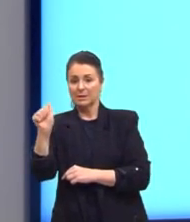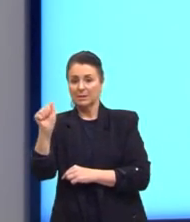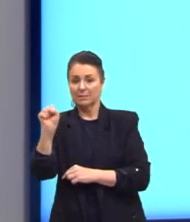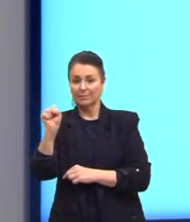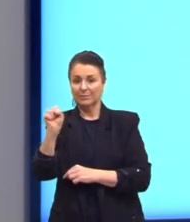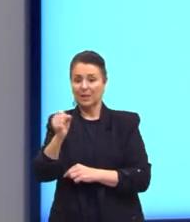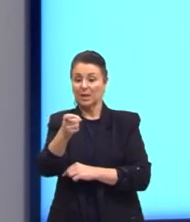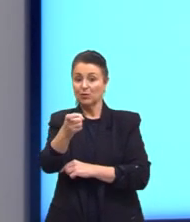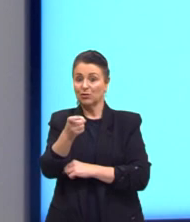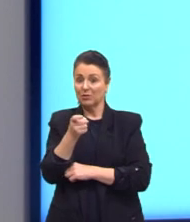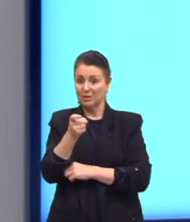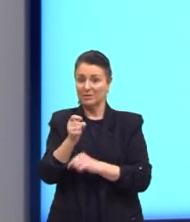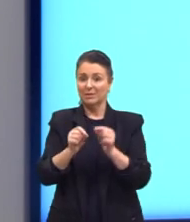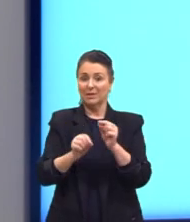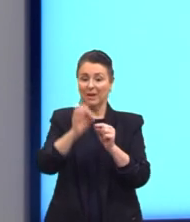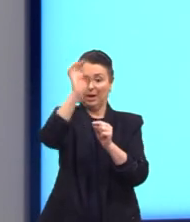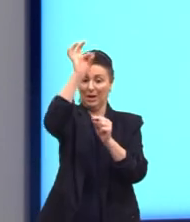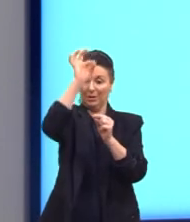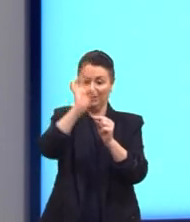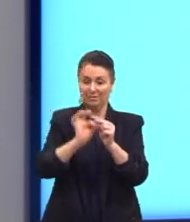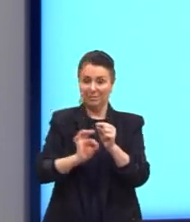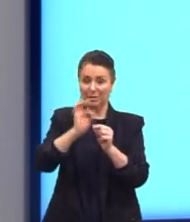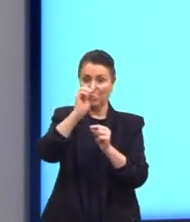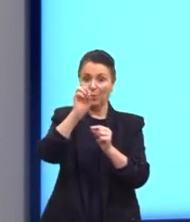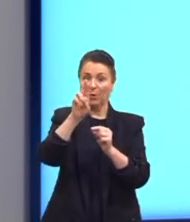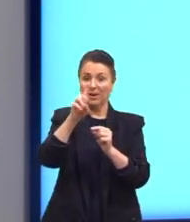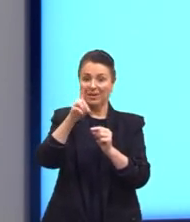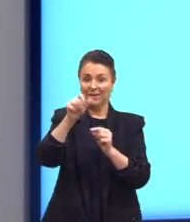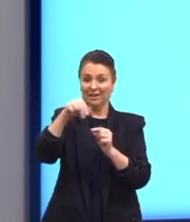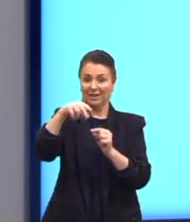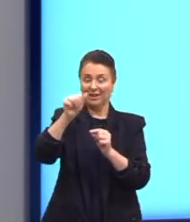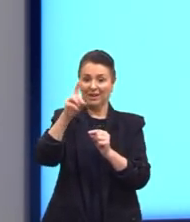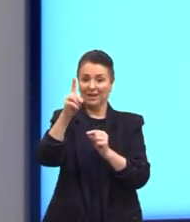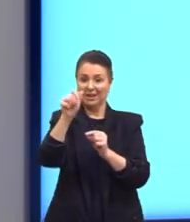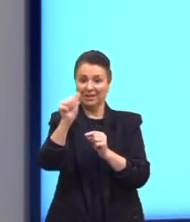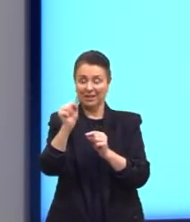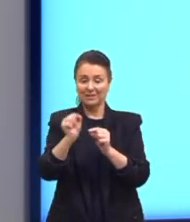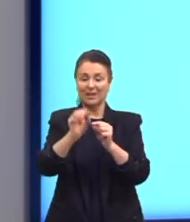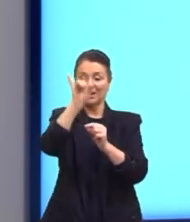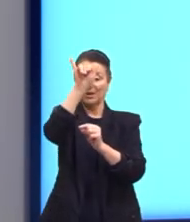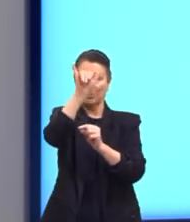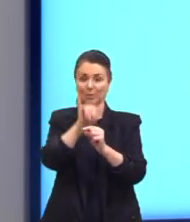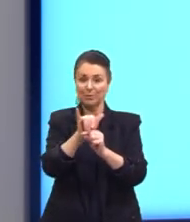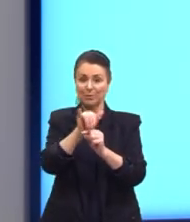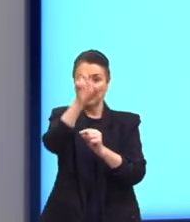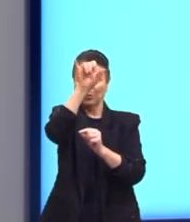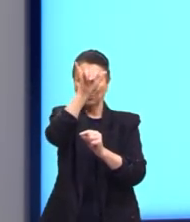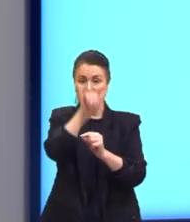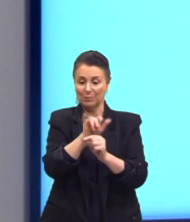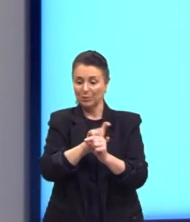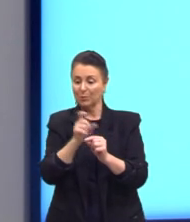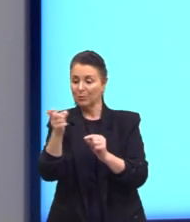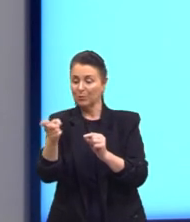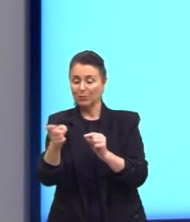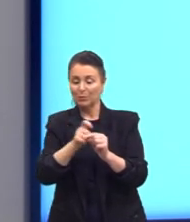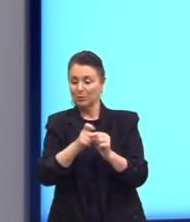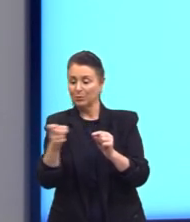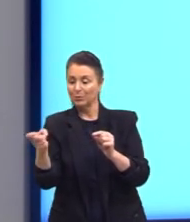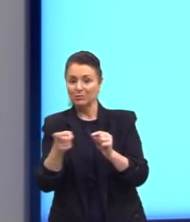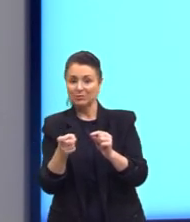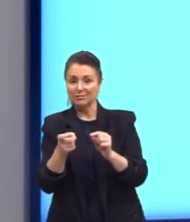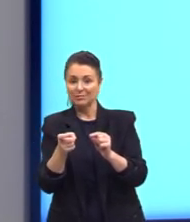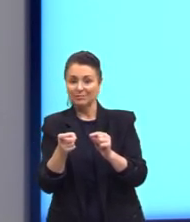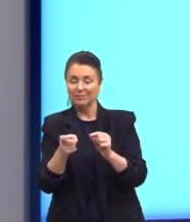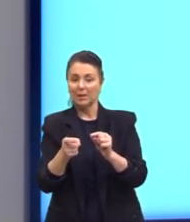e a reta vertical, a reta das ordenadas, onde nós temos os valores de y. E quando nessas